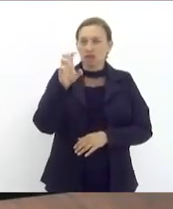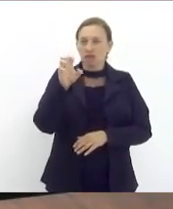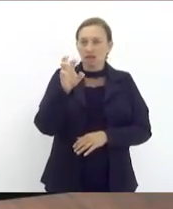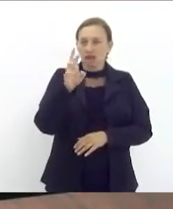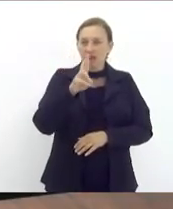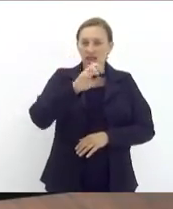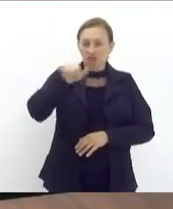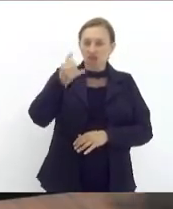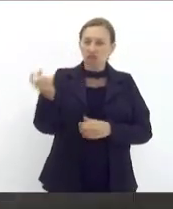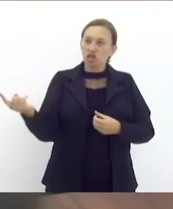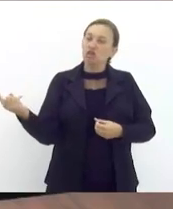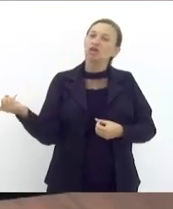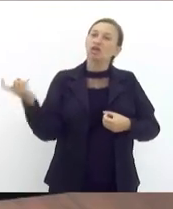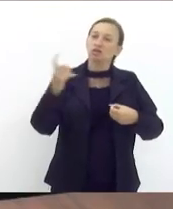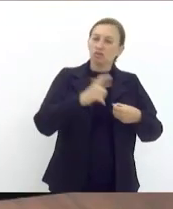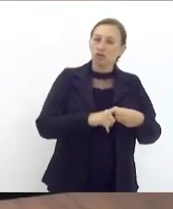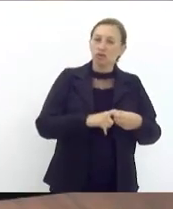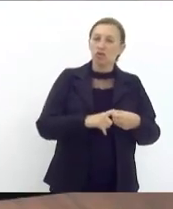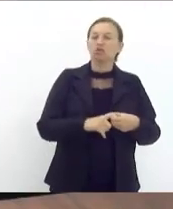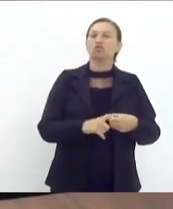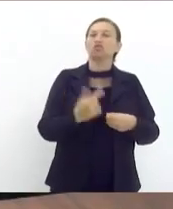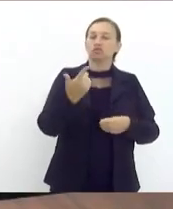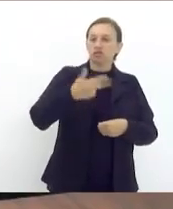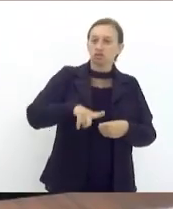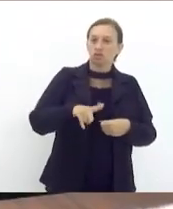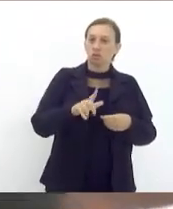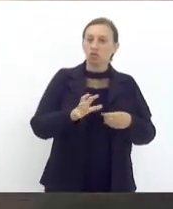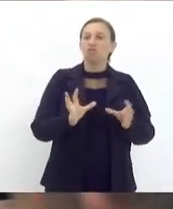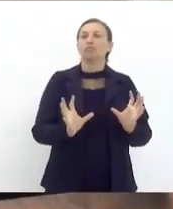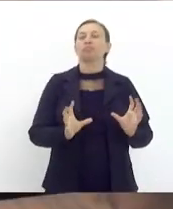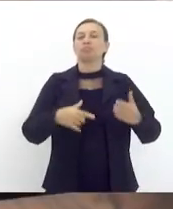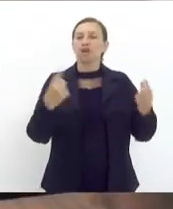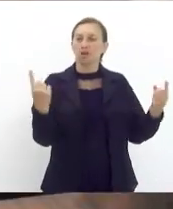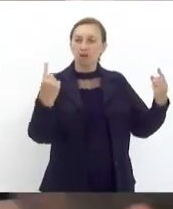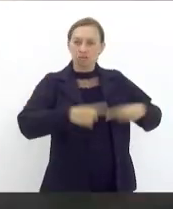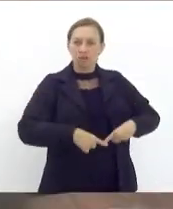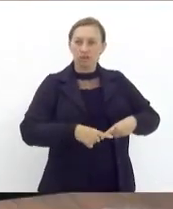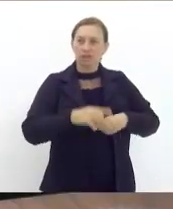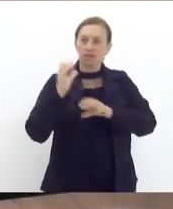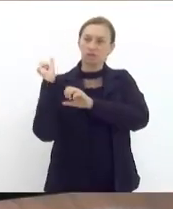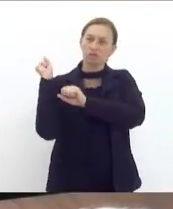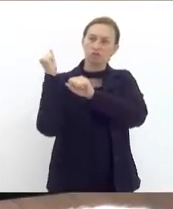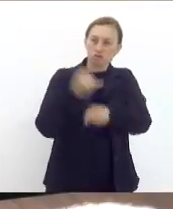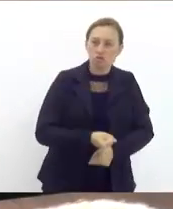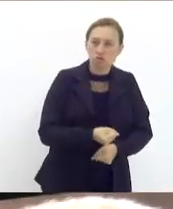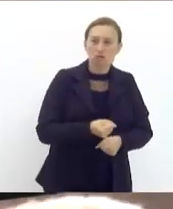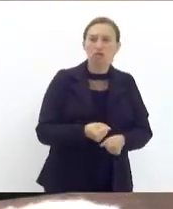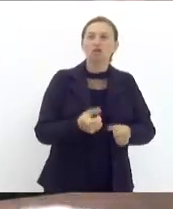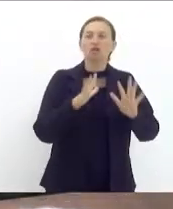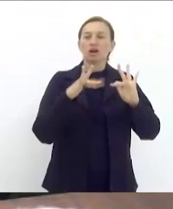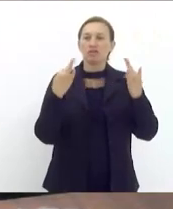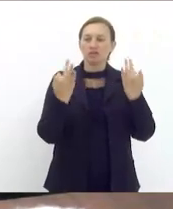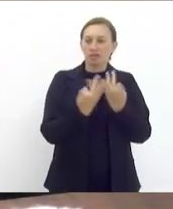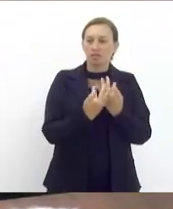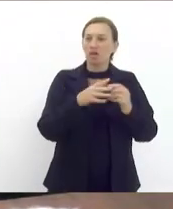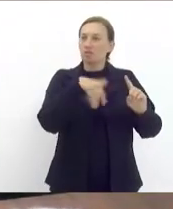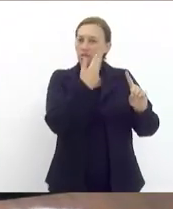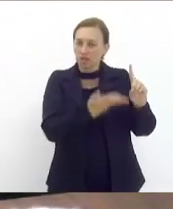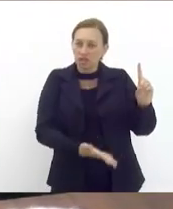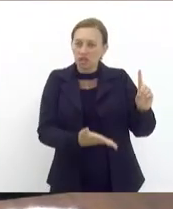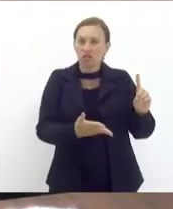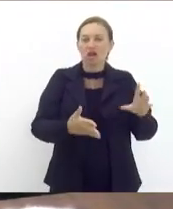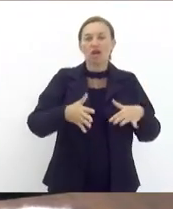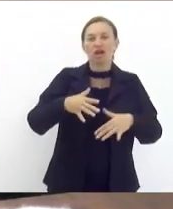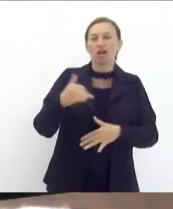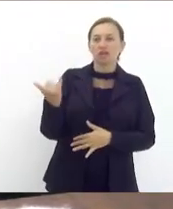Maracanãzinho por todo o Estado do Rio de Janeiro. Então, homenagear a família Grace, homenagear a Robson Grace é muito importante. Tenho certeza que a